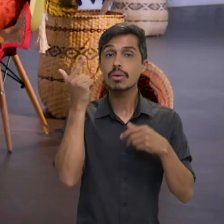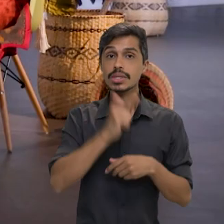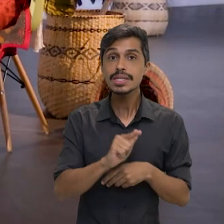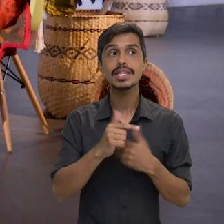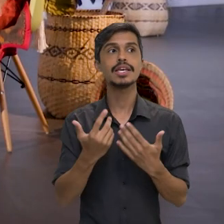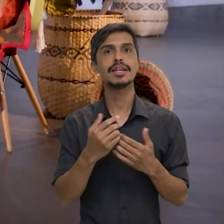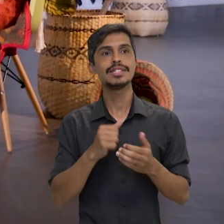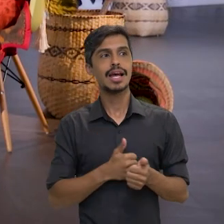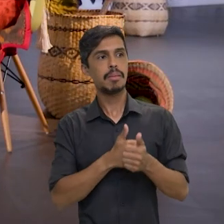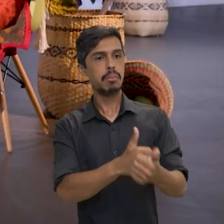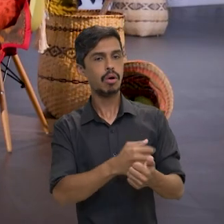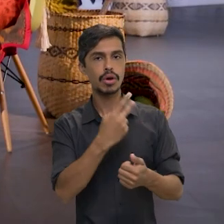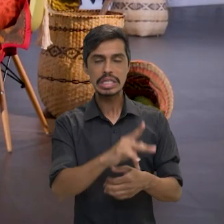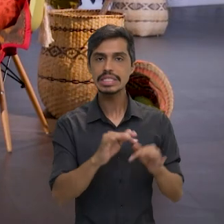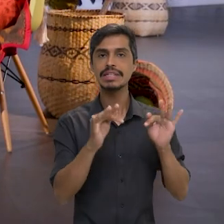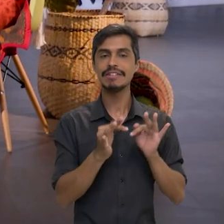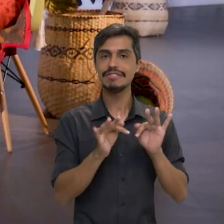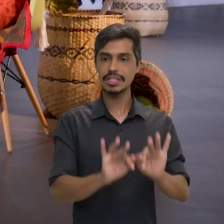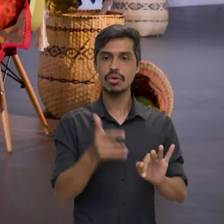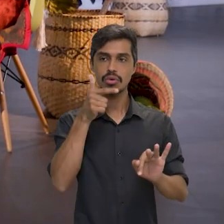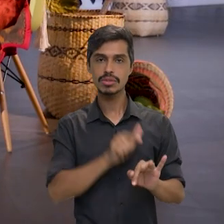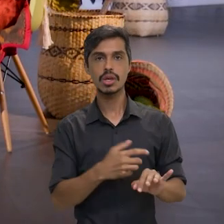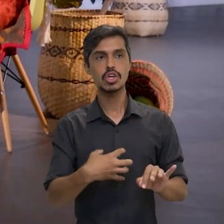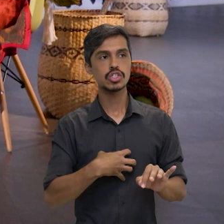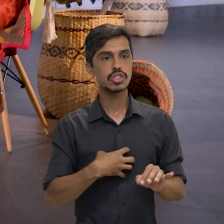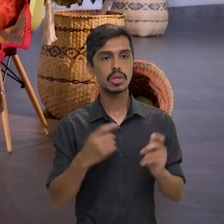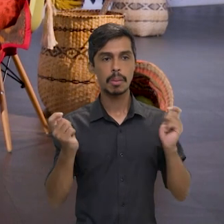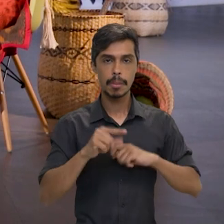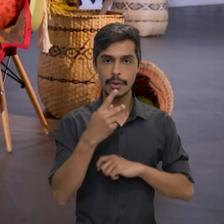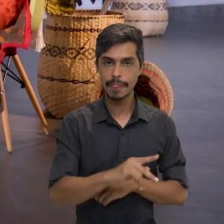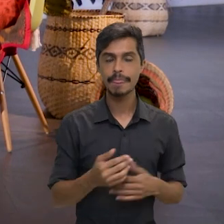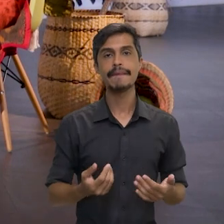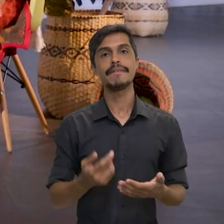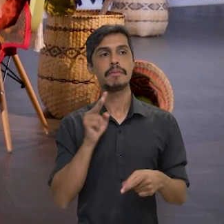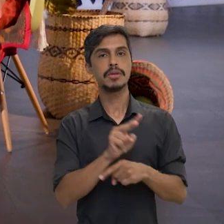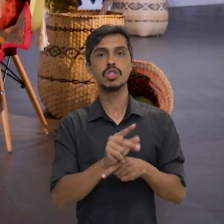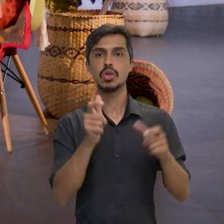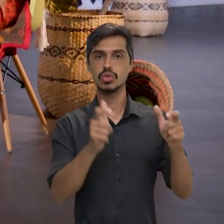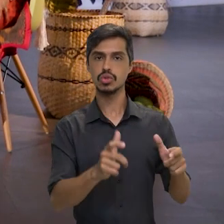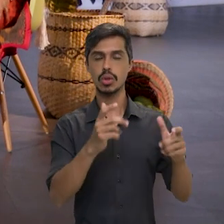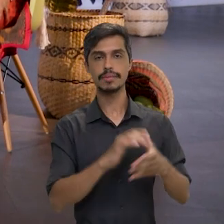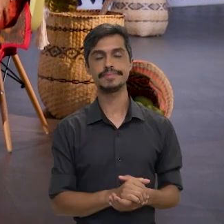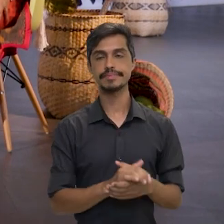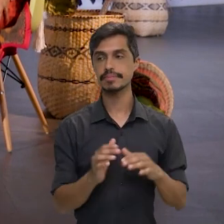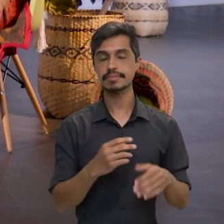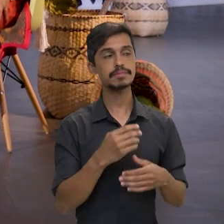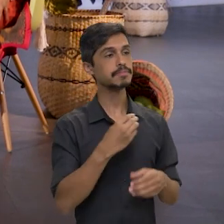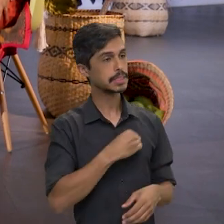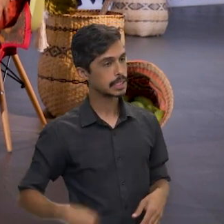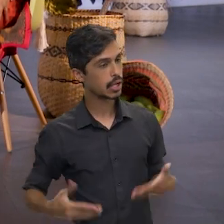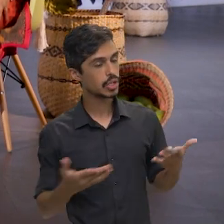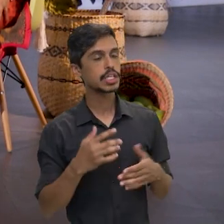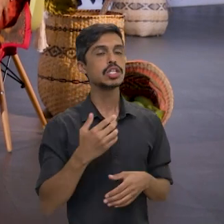acompanhamento final para garantir ali as condições para os indígenas e a proteção do território. Ministra, agora em